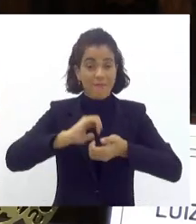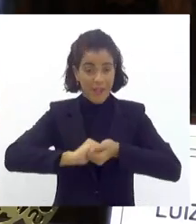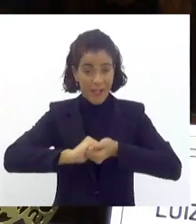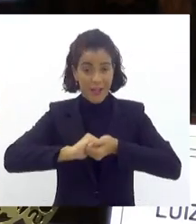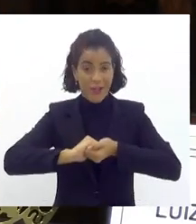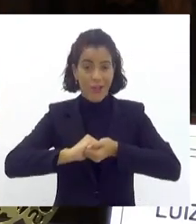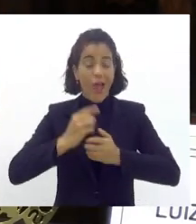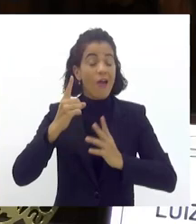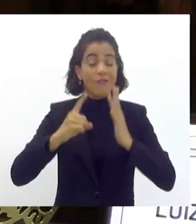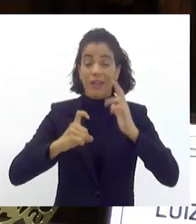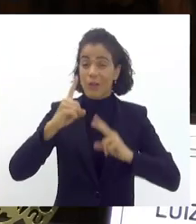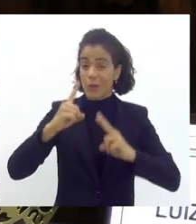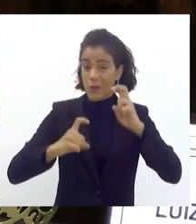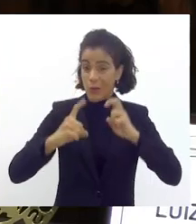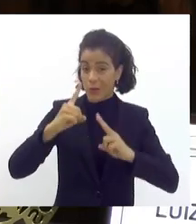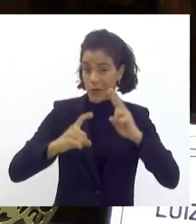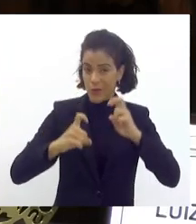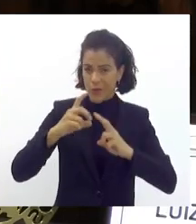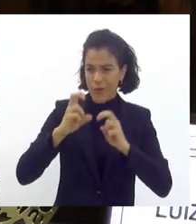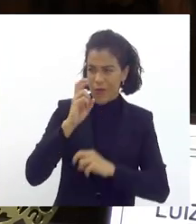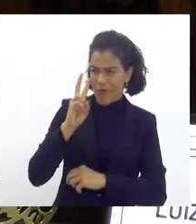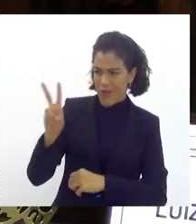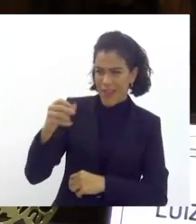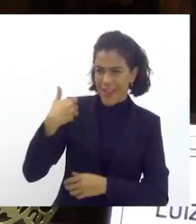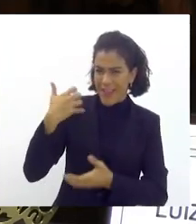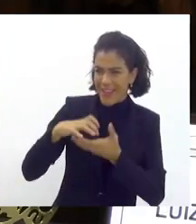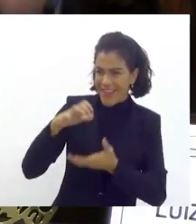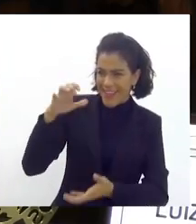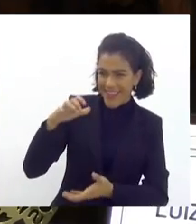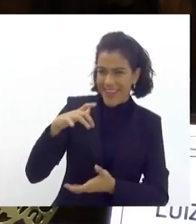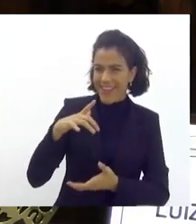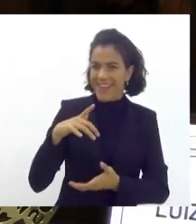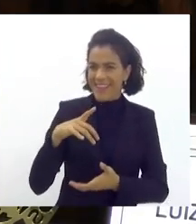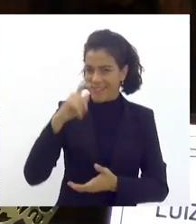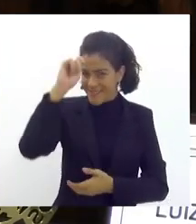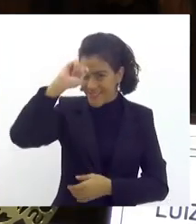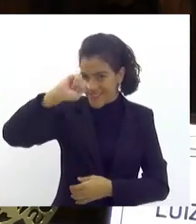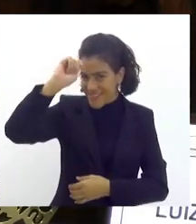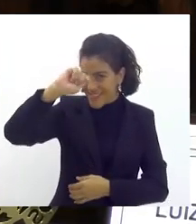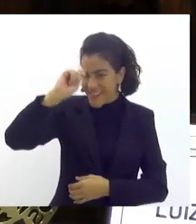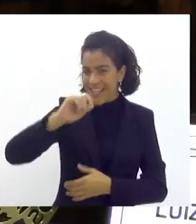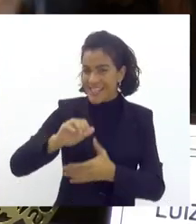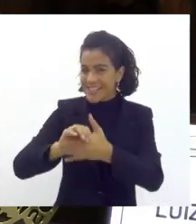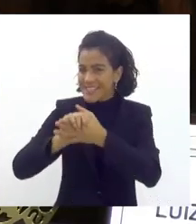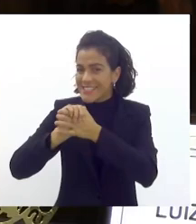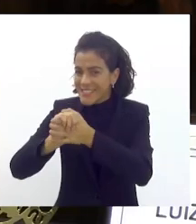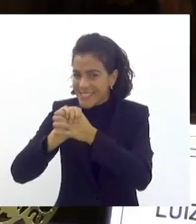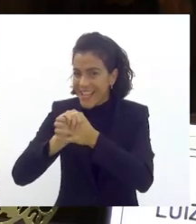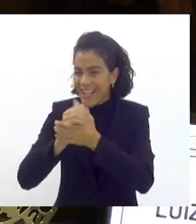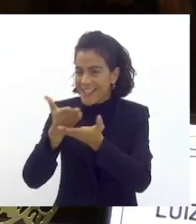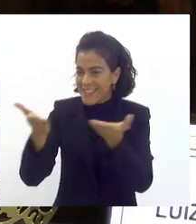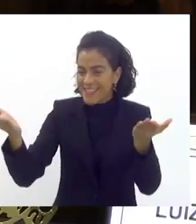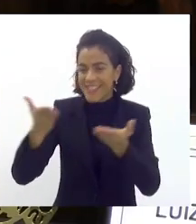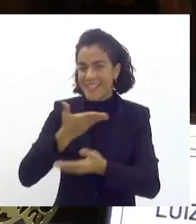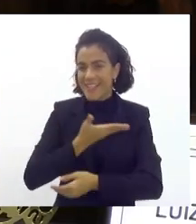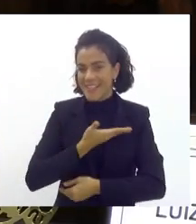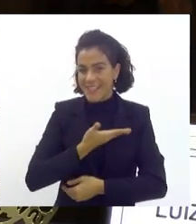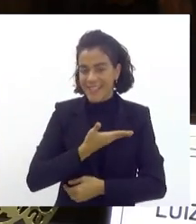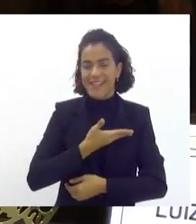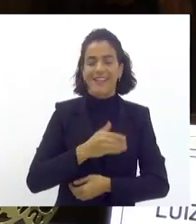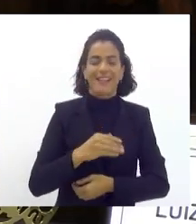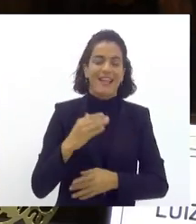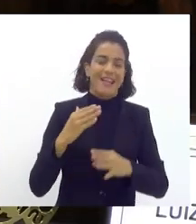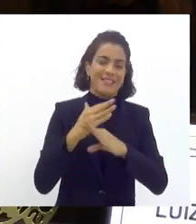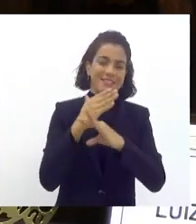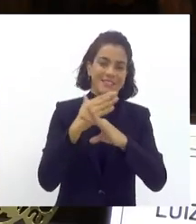que estou vendo aqui algumas pessoas da velha guarda aqui minha saudação a vocês companheiros e amigos da nossa